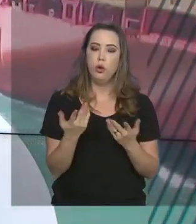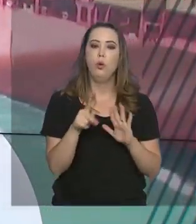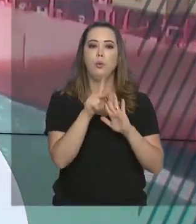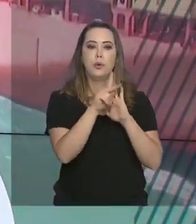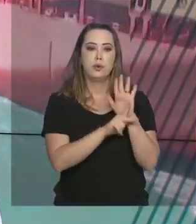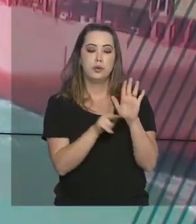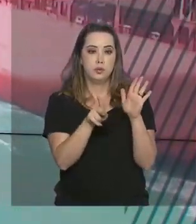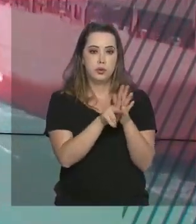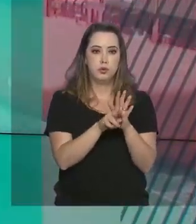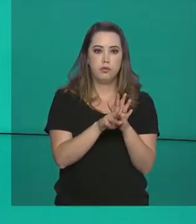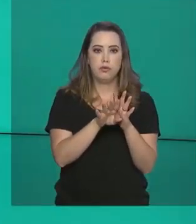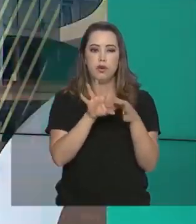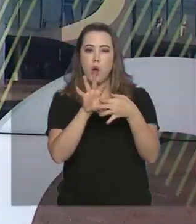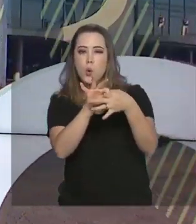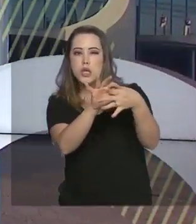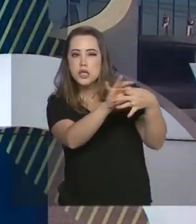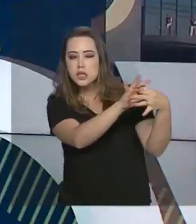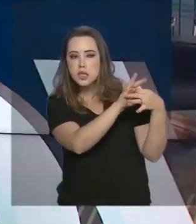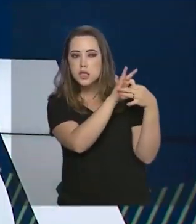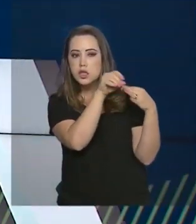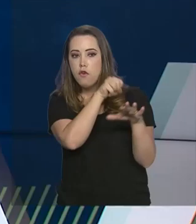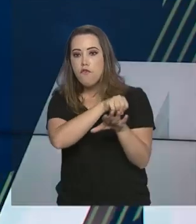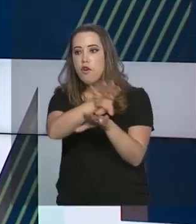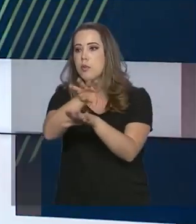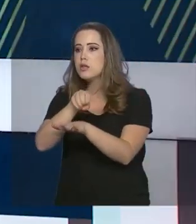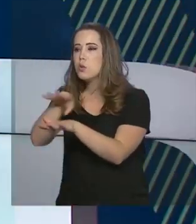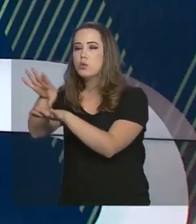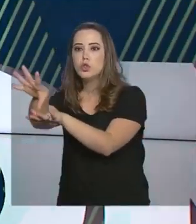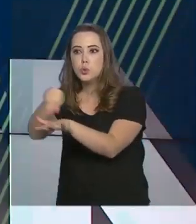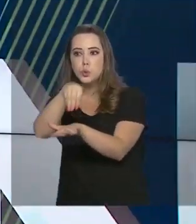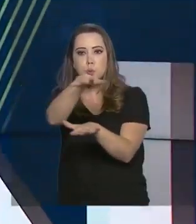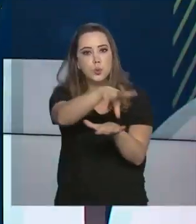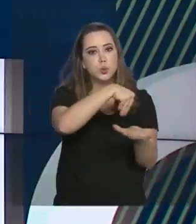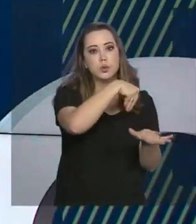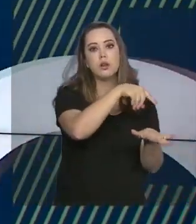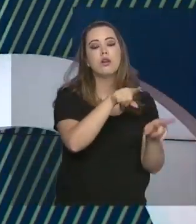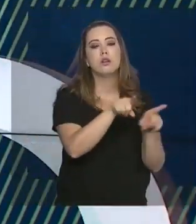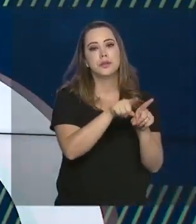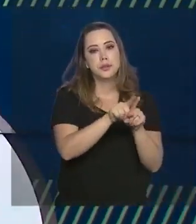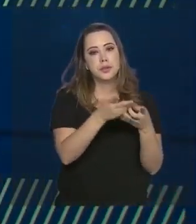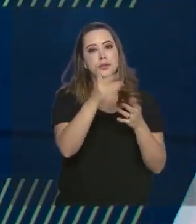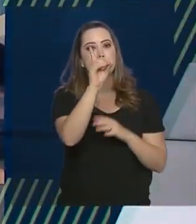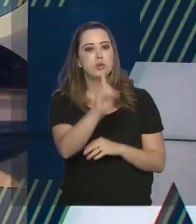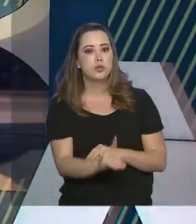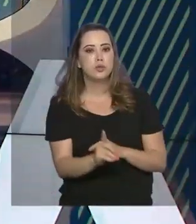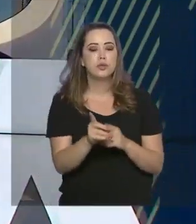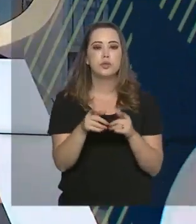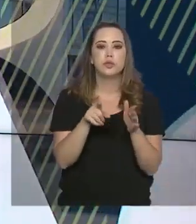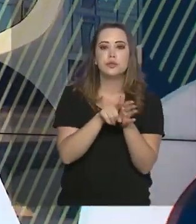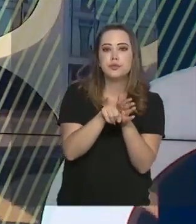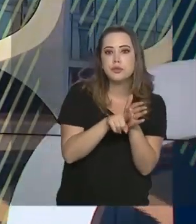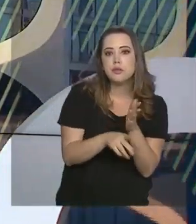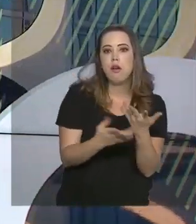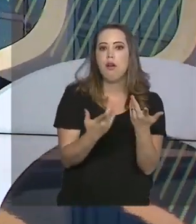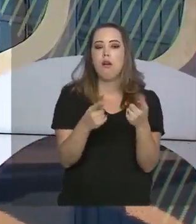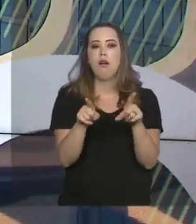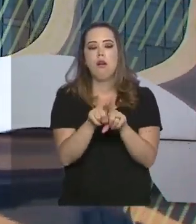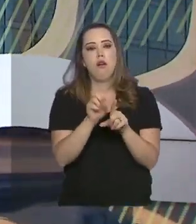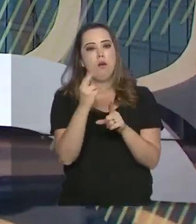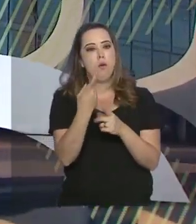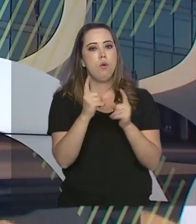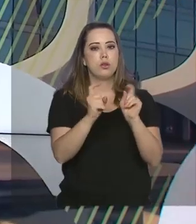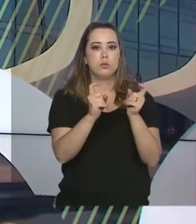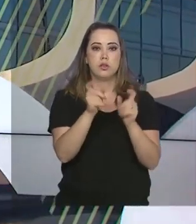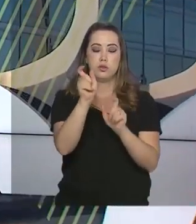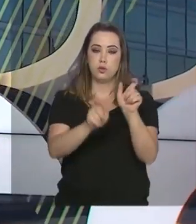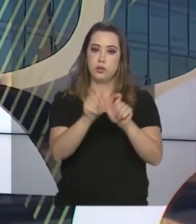Integridade vai cruzar os dados das instâncias administrativas do órgão, como diretorias, auditoria e setores de gestão de